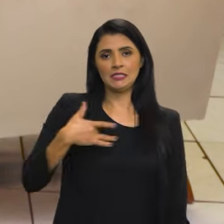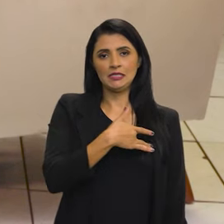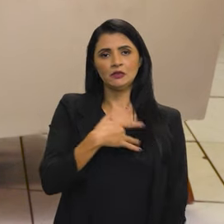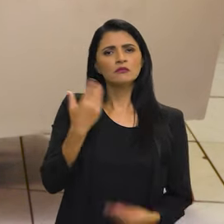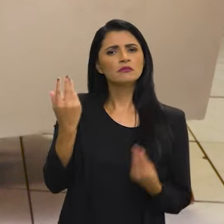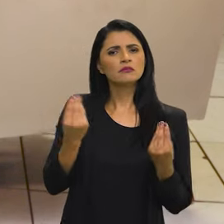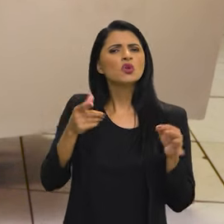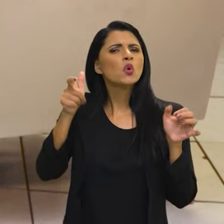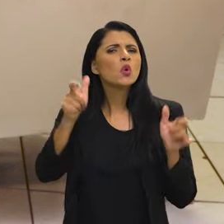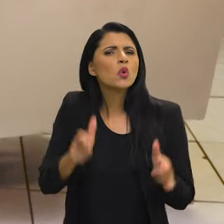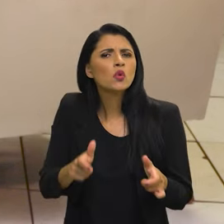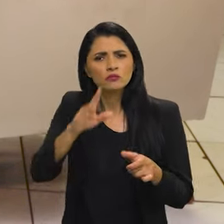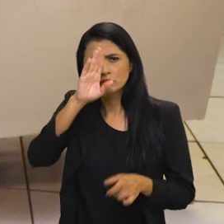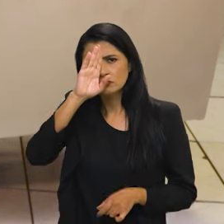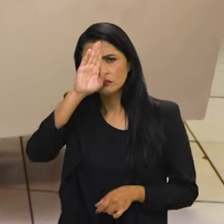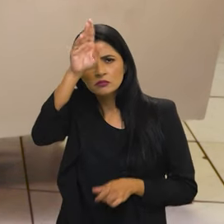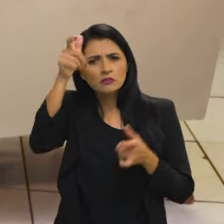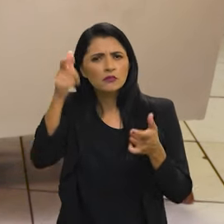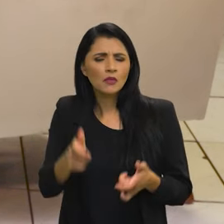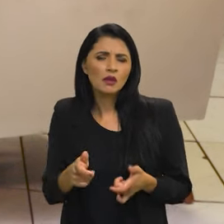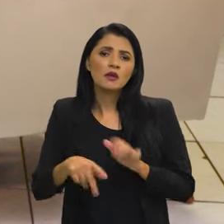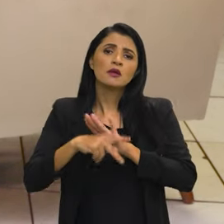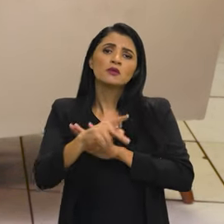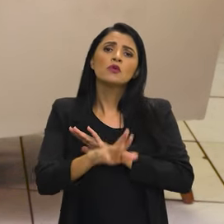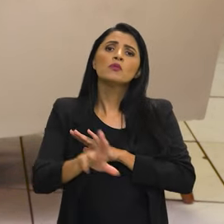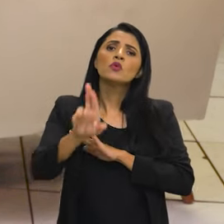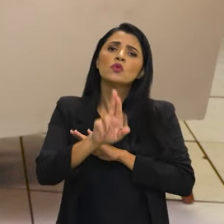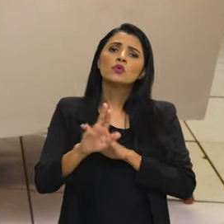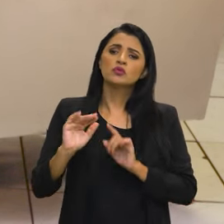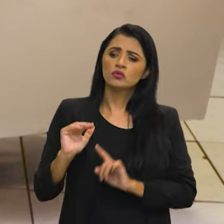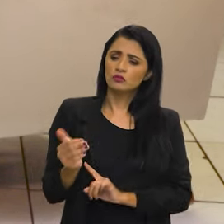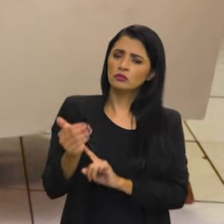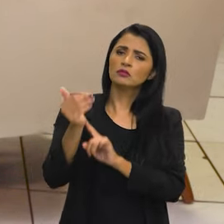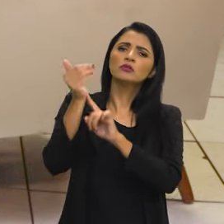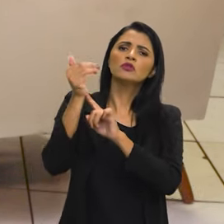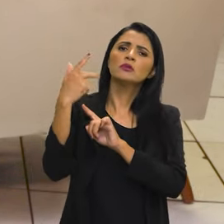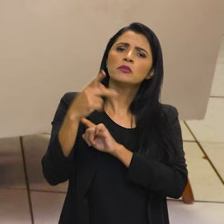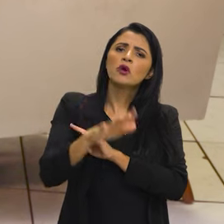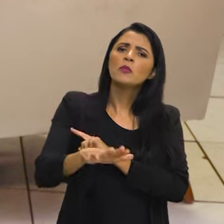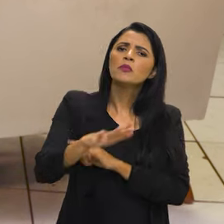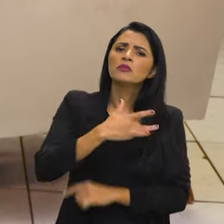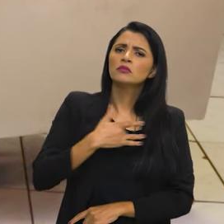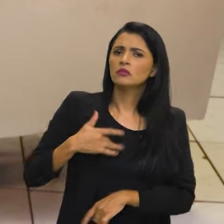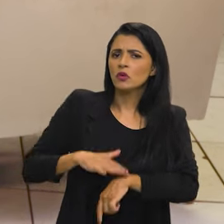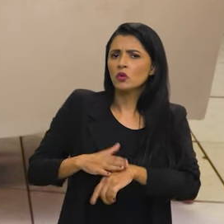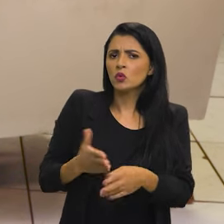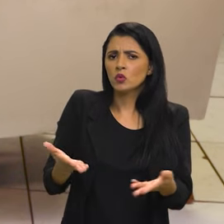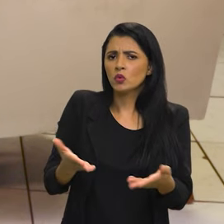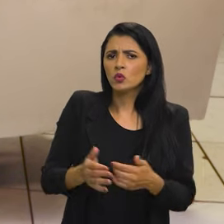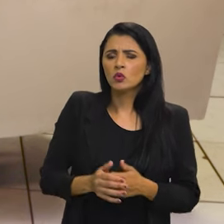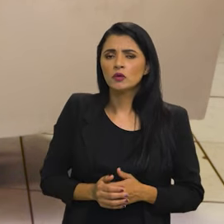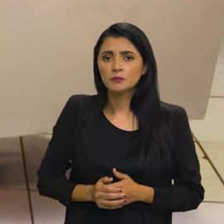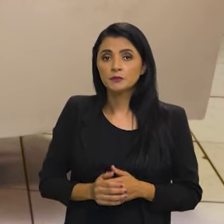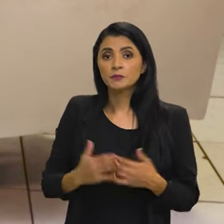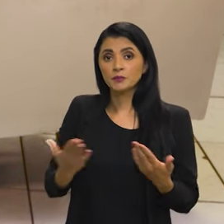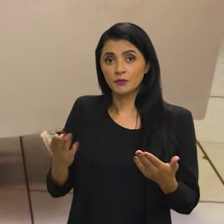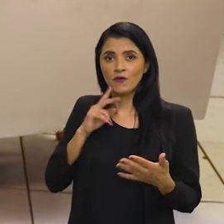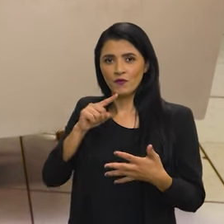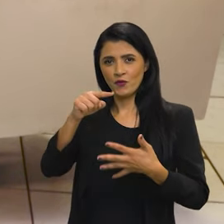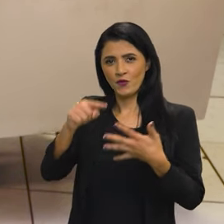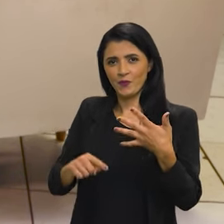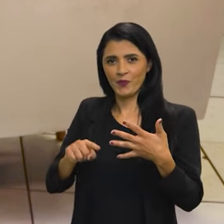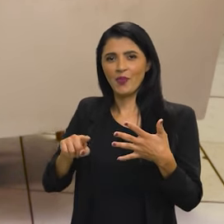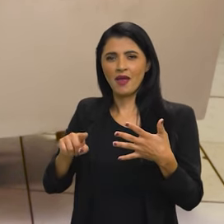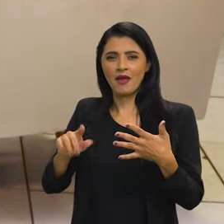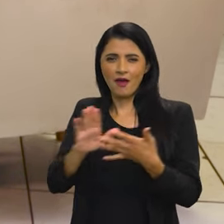E para onde estão sendo direcionadas as prioridades no que diz respeito a esse uso de tecnologia da saúde no momento? Olha, eu vou